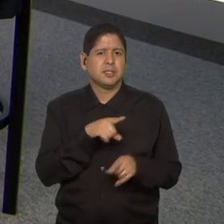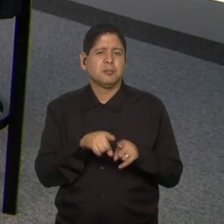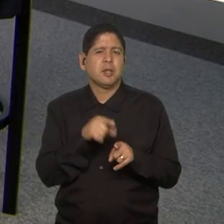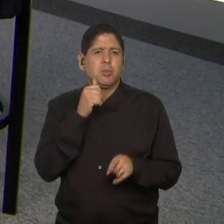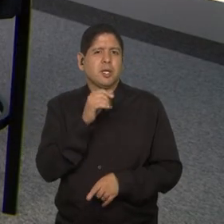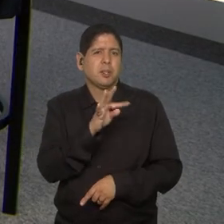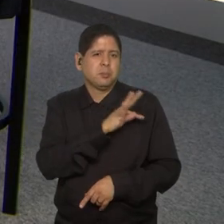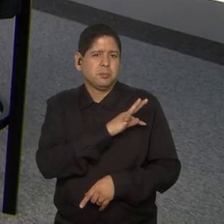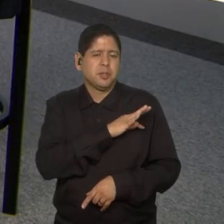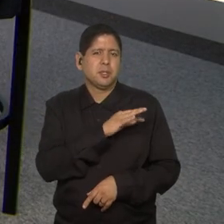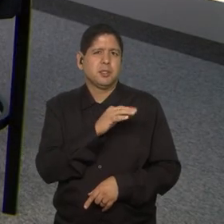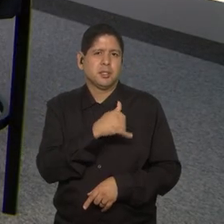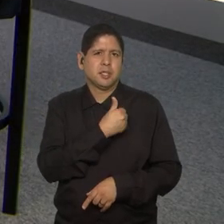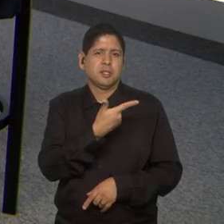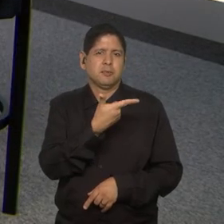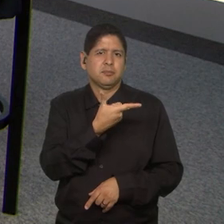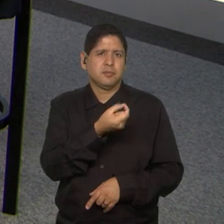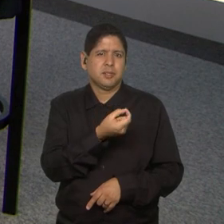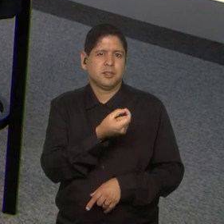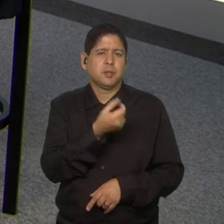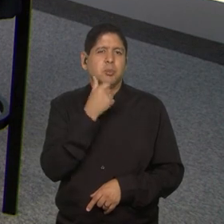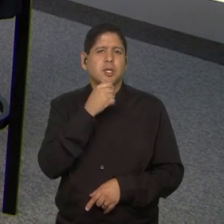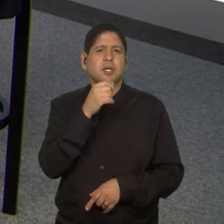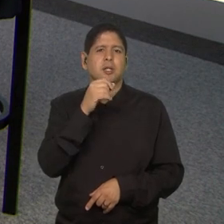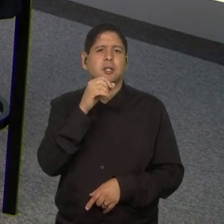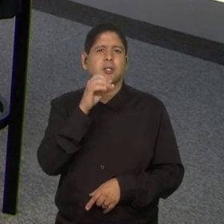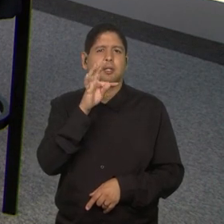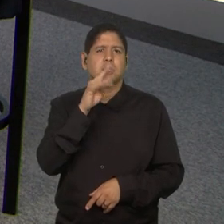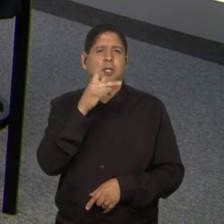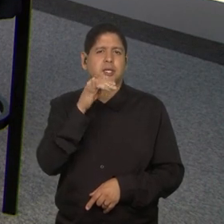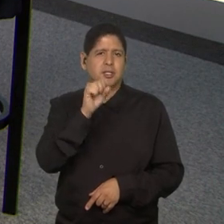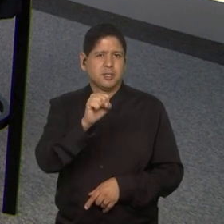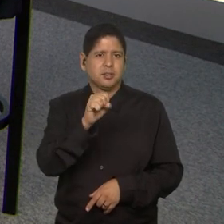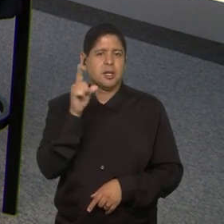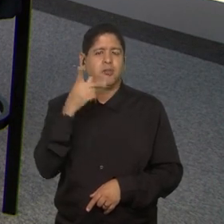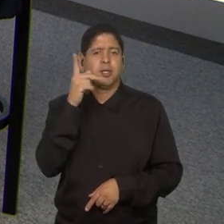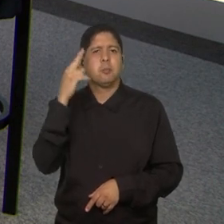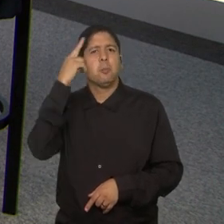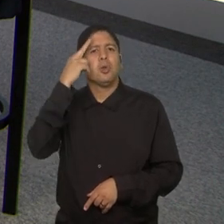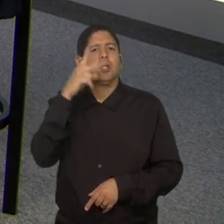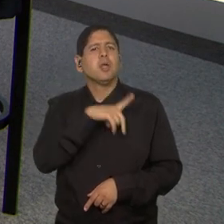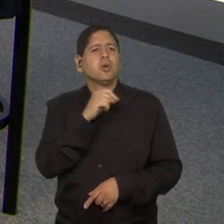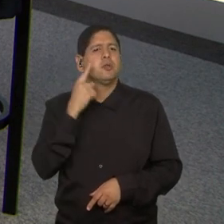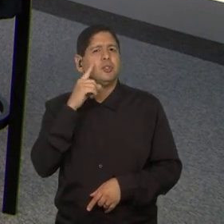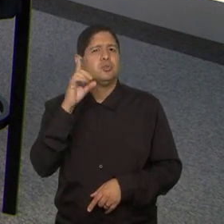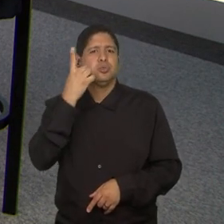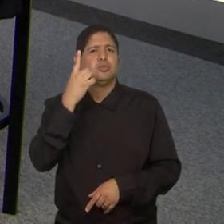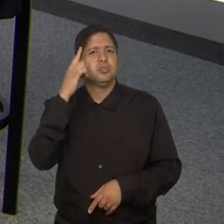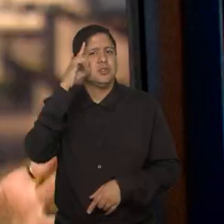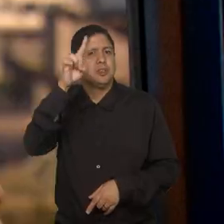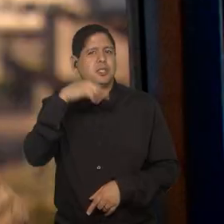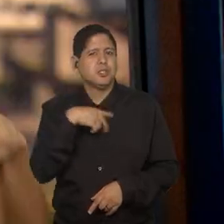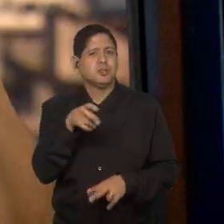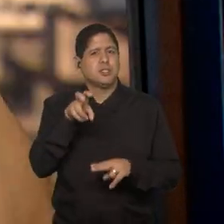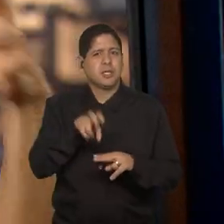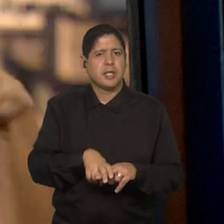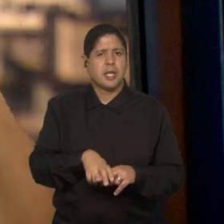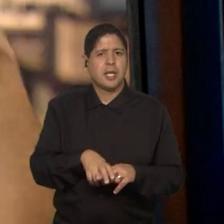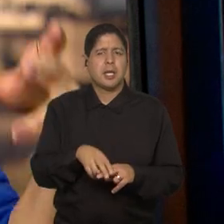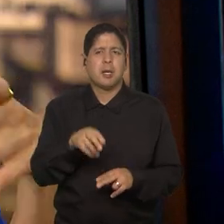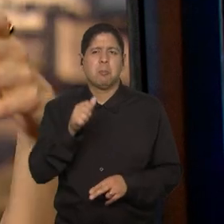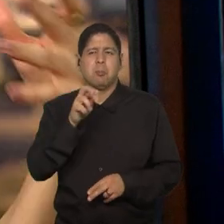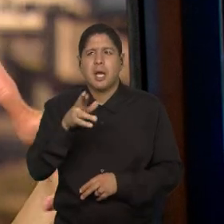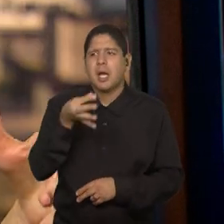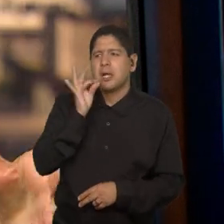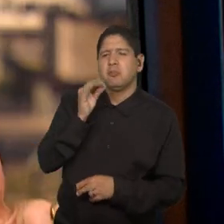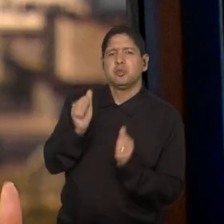técnica do Sub-20 do Corinthians, a Thais Sampassos, e ela falou, olha, o meu sonho é um dia eu sentar na mesa de um bar, de